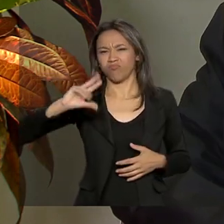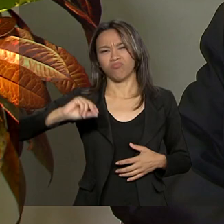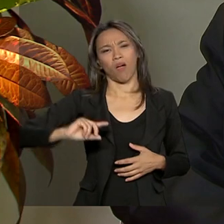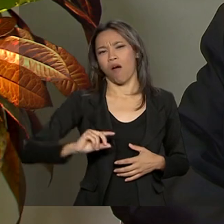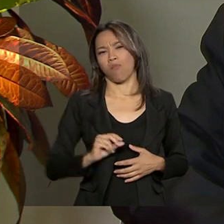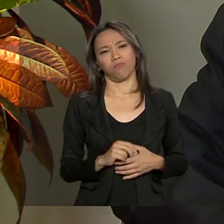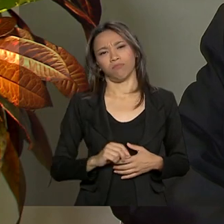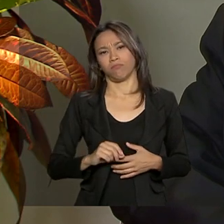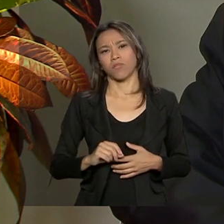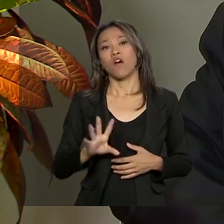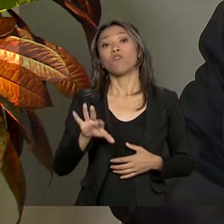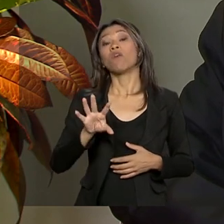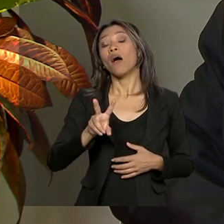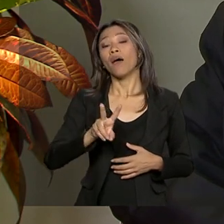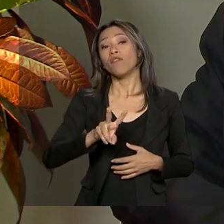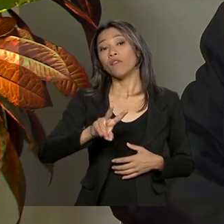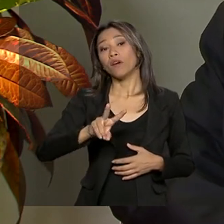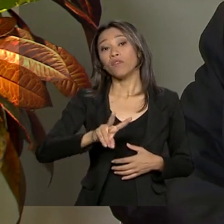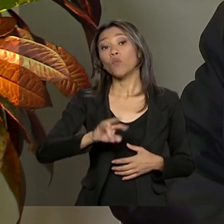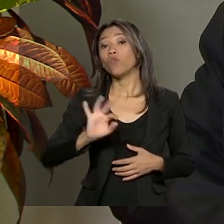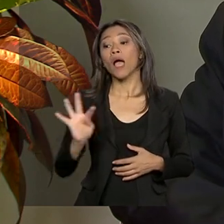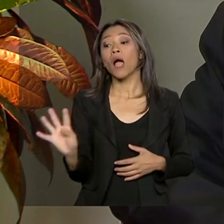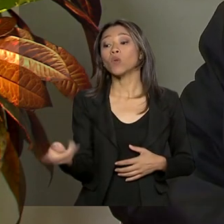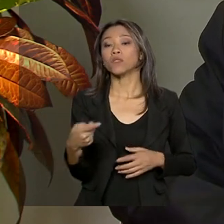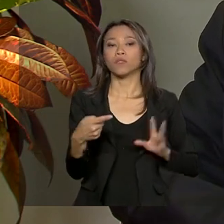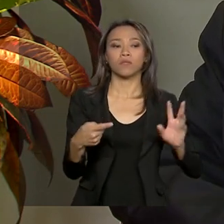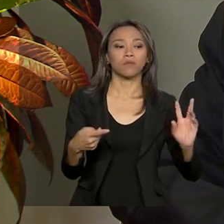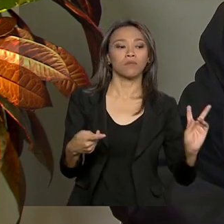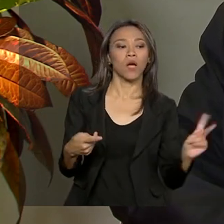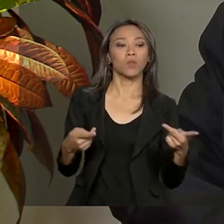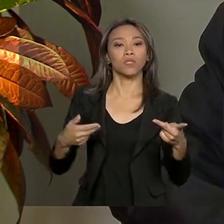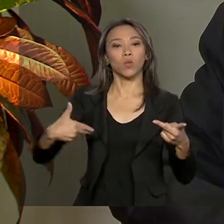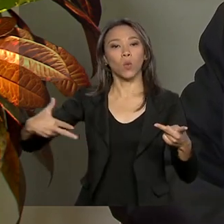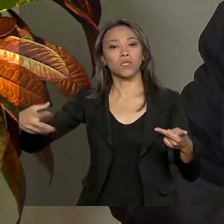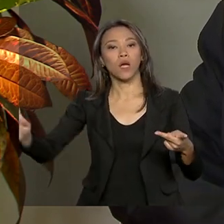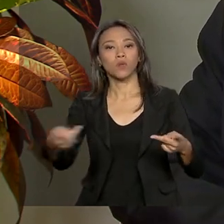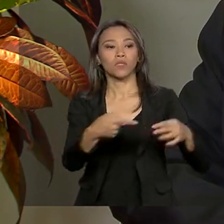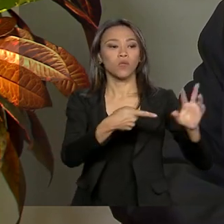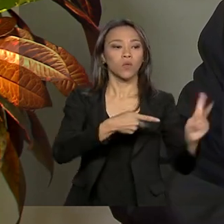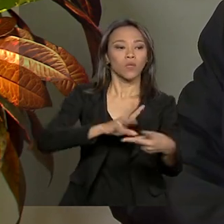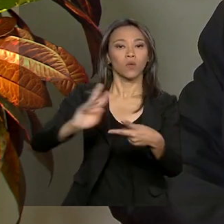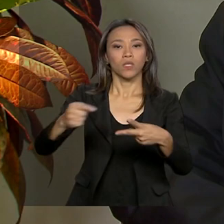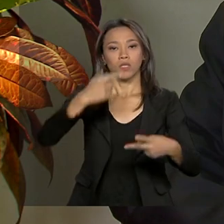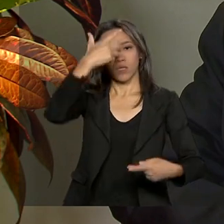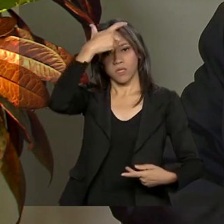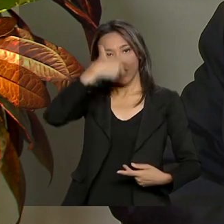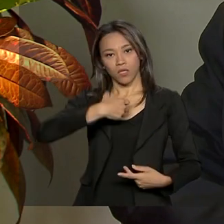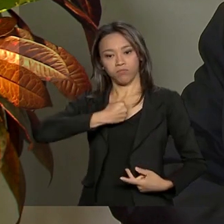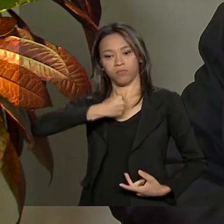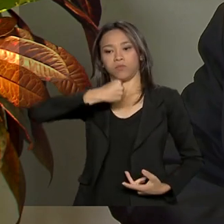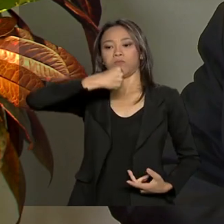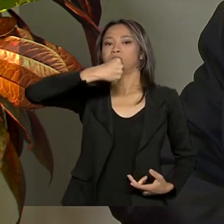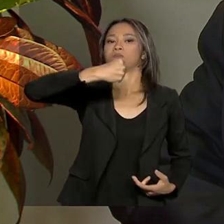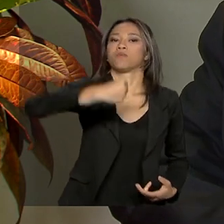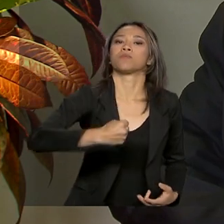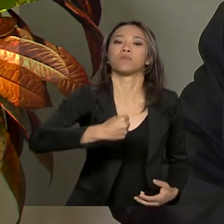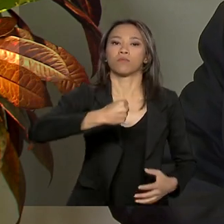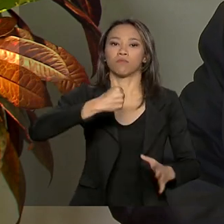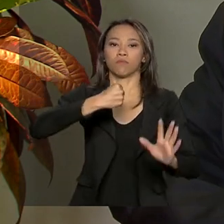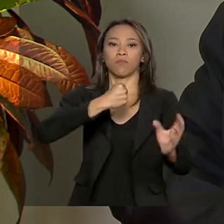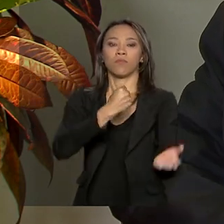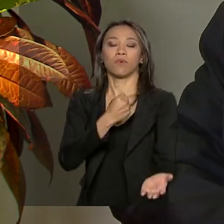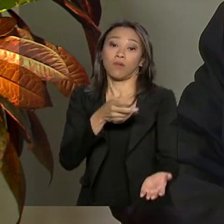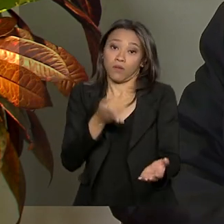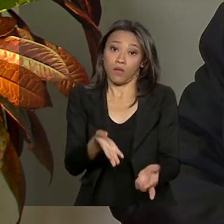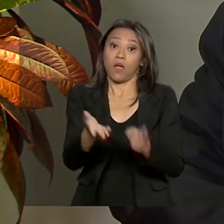Os fatos foram o colocando numa situação de relevância para o país. Ele